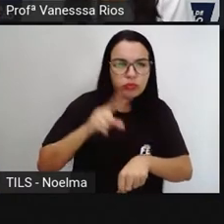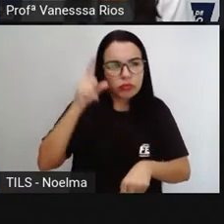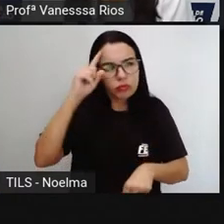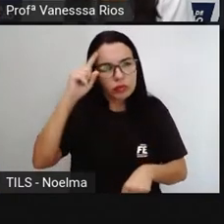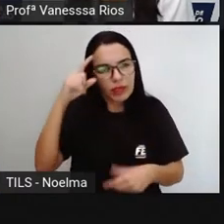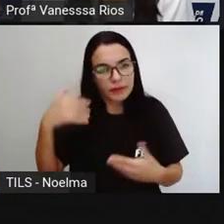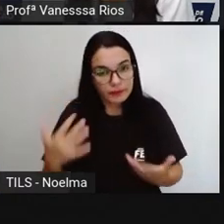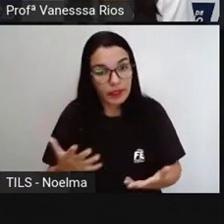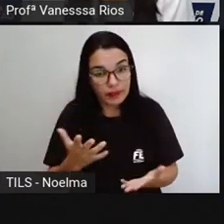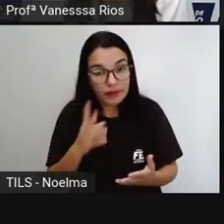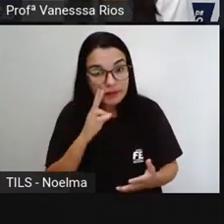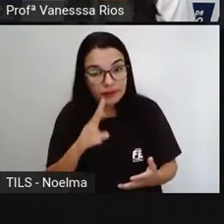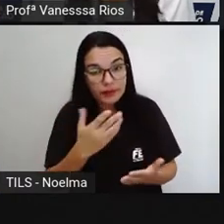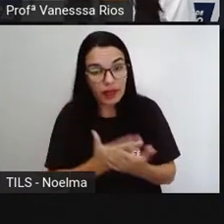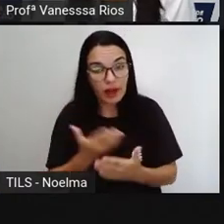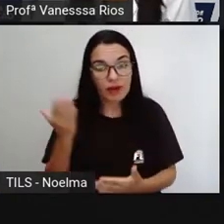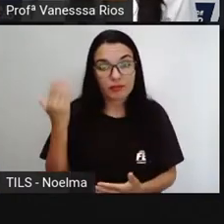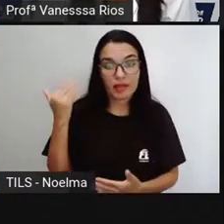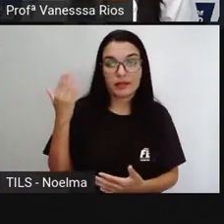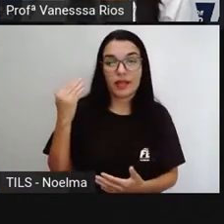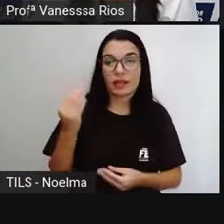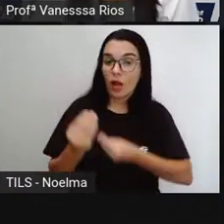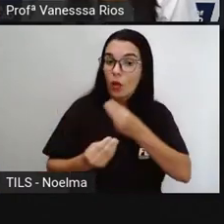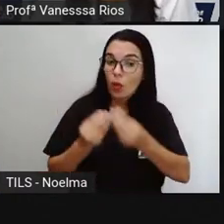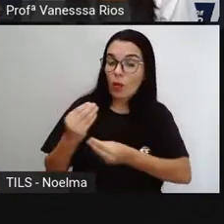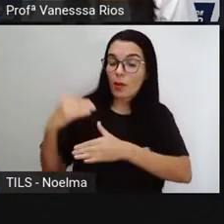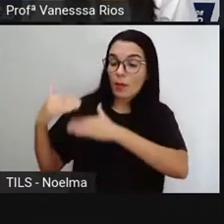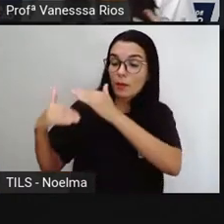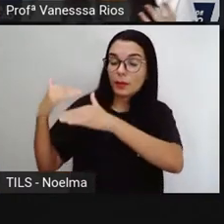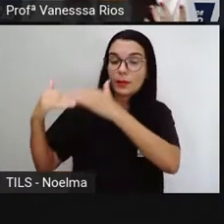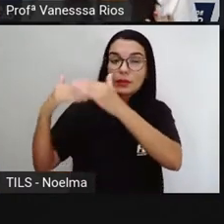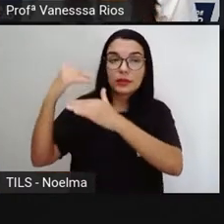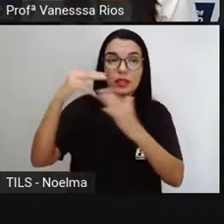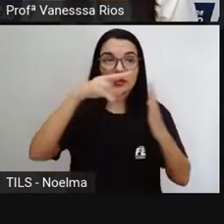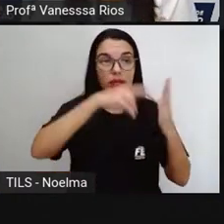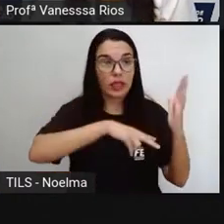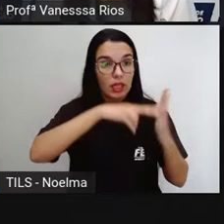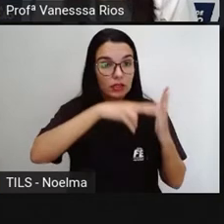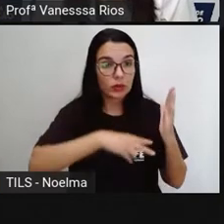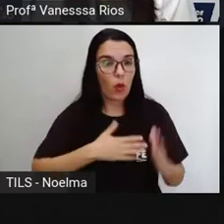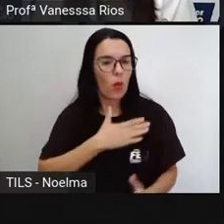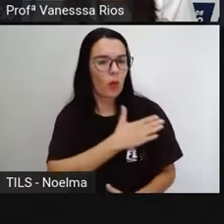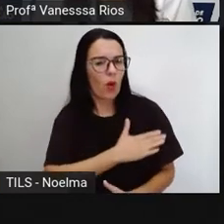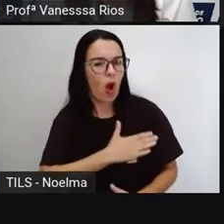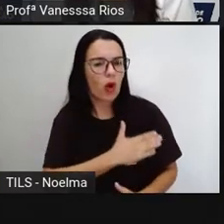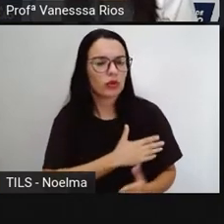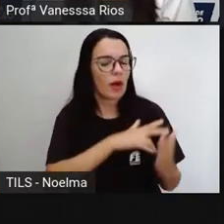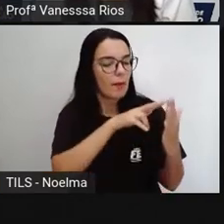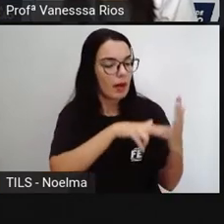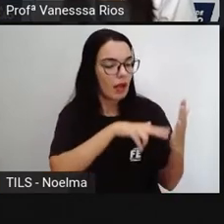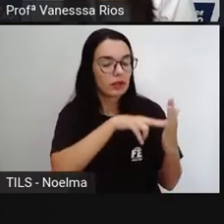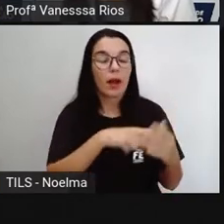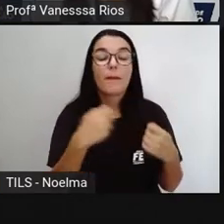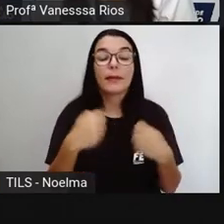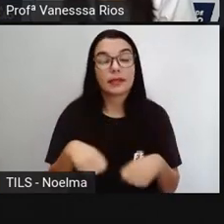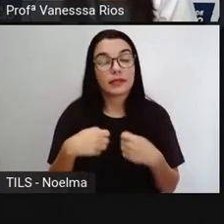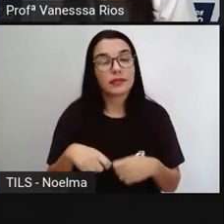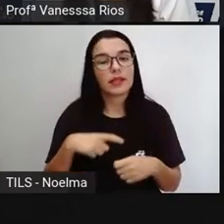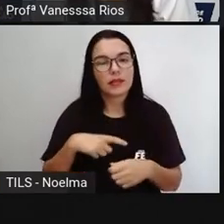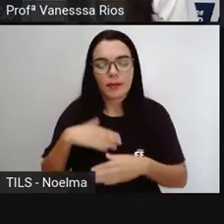gente viu aí na aula anterior o processo de leitura, o gosto pela leitura. que ser algo aí